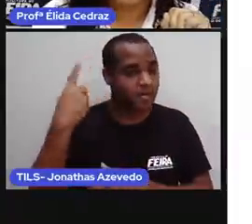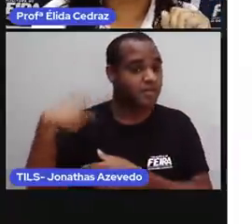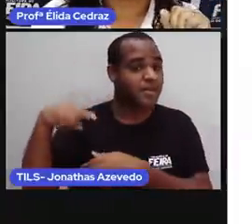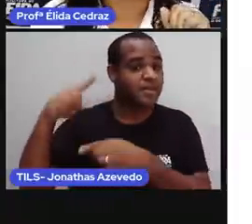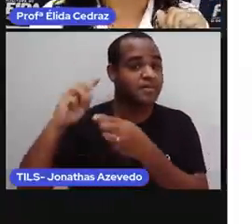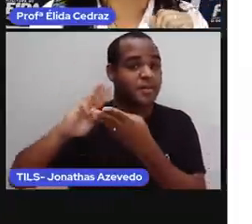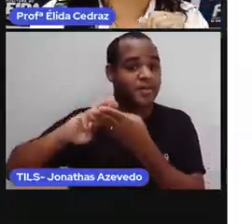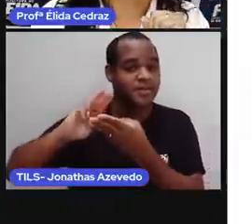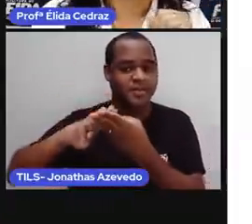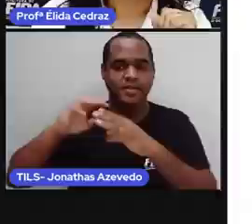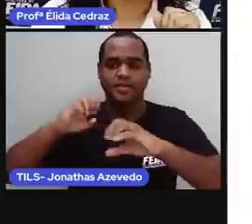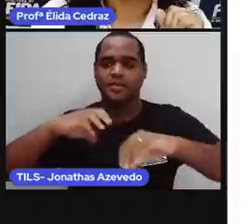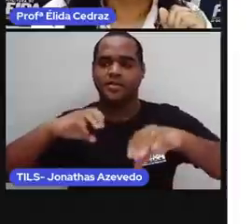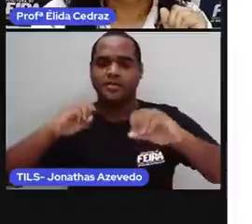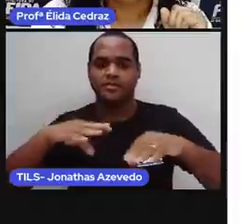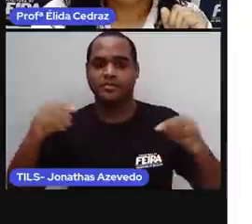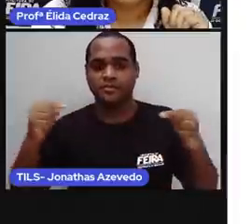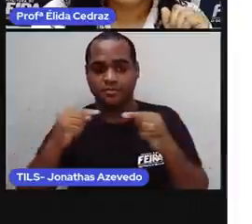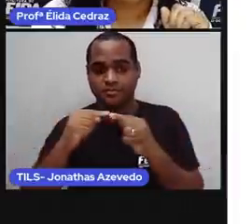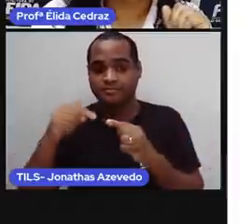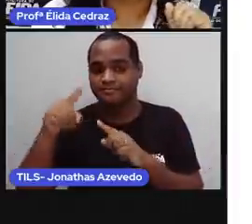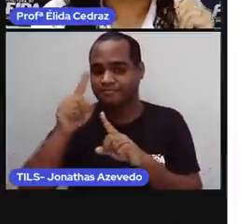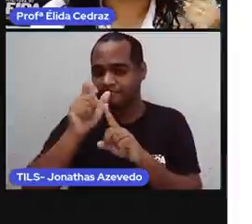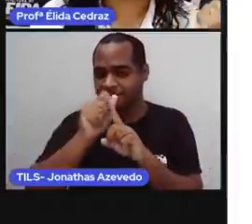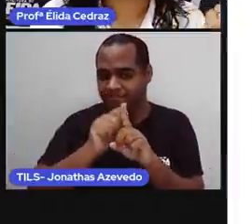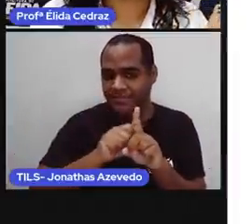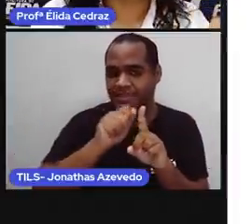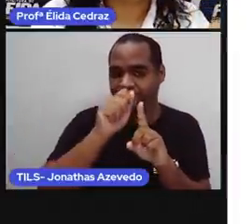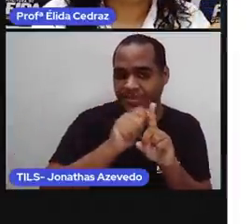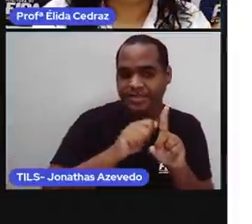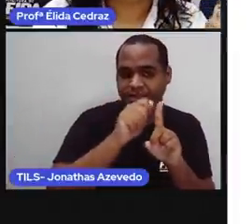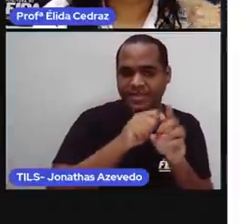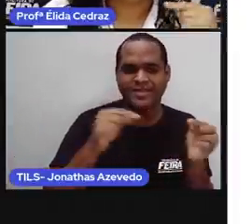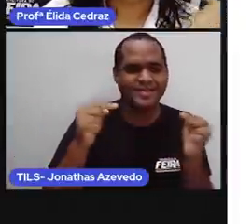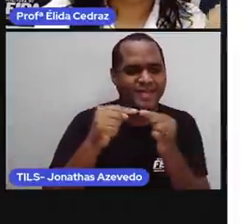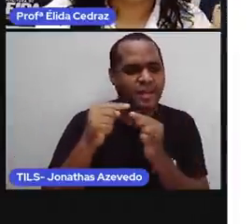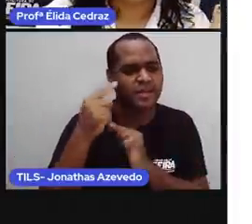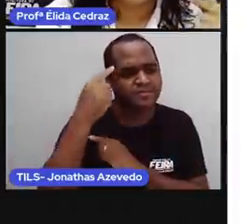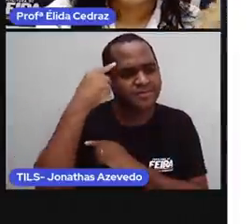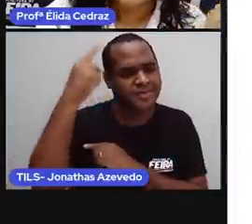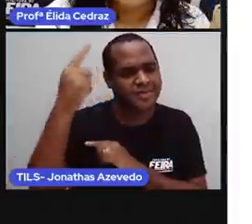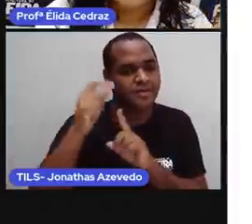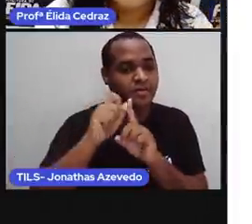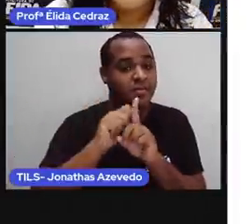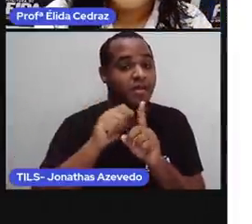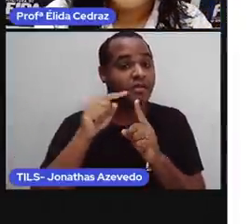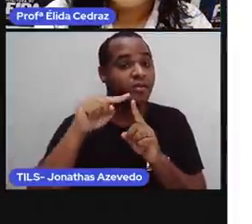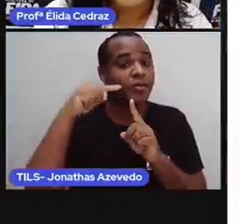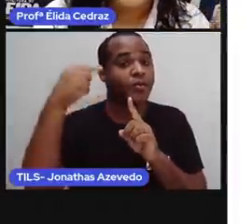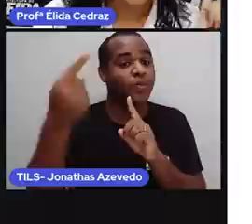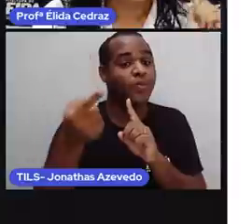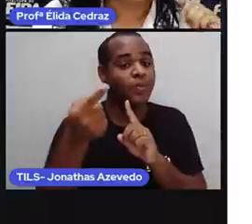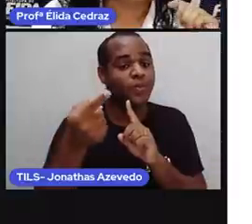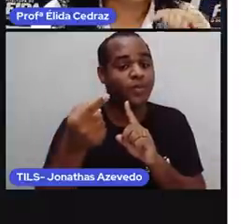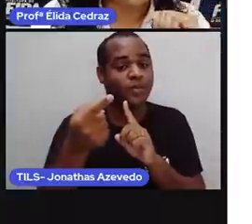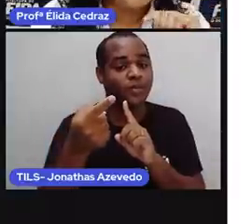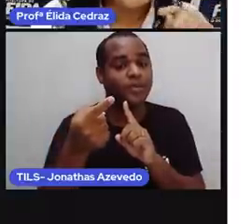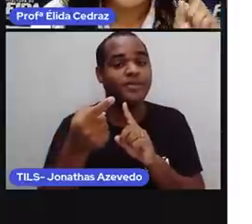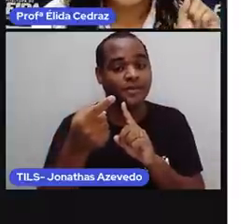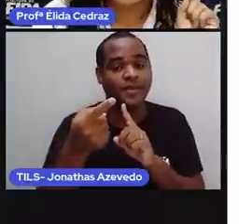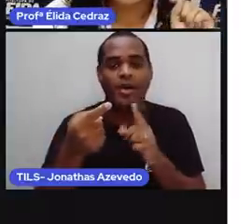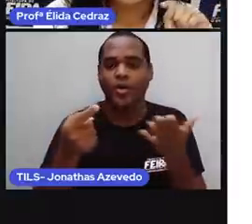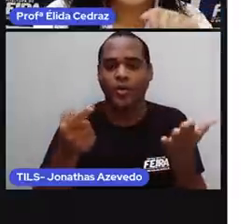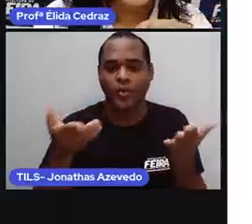Matemática dos meses, vocês lembram qual é o próximo mês? Porque